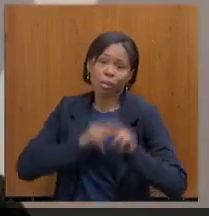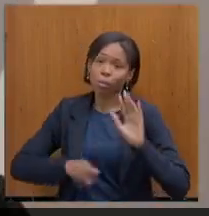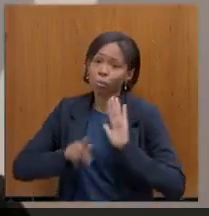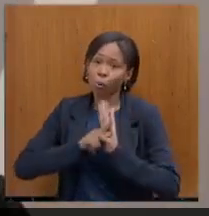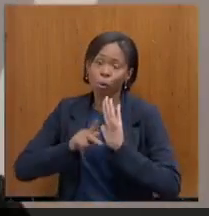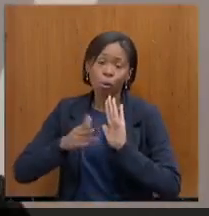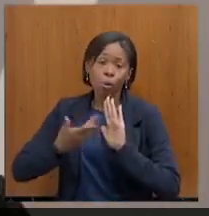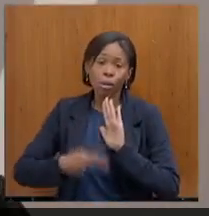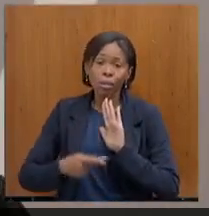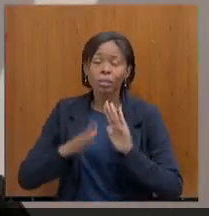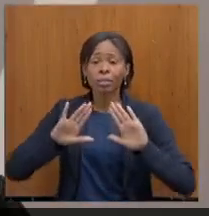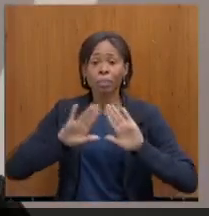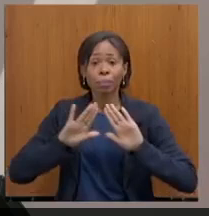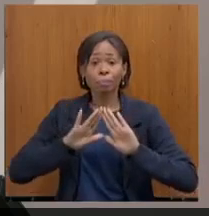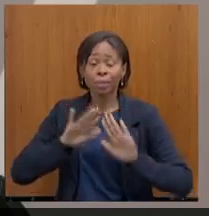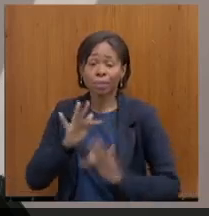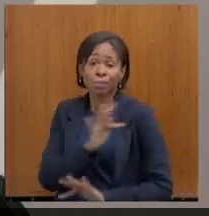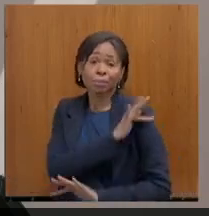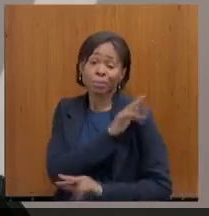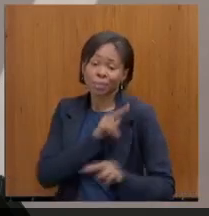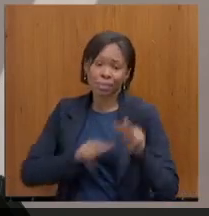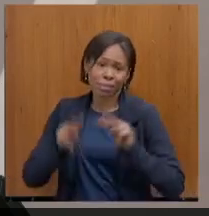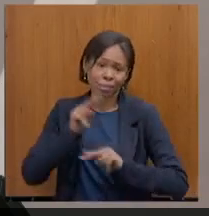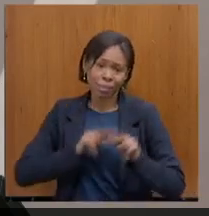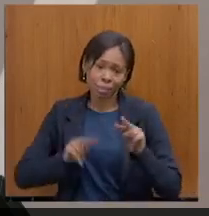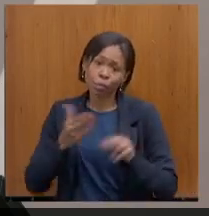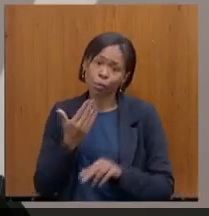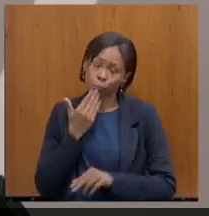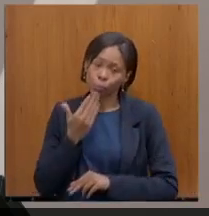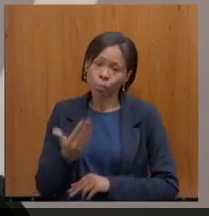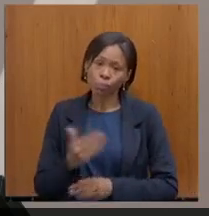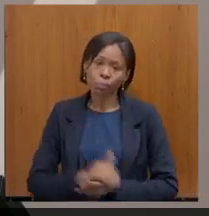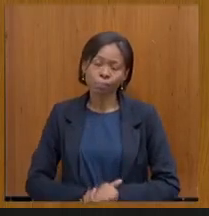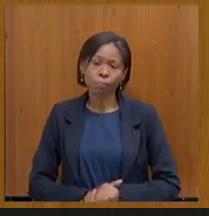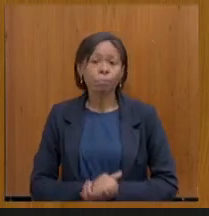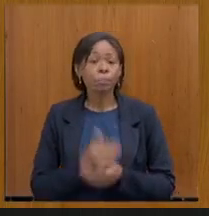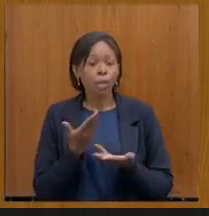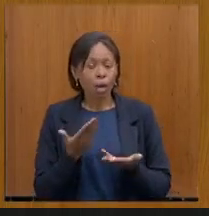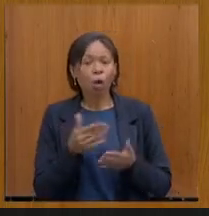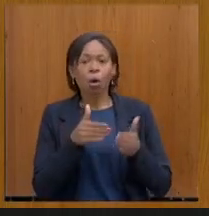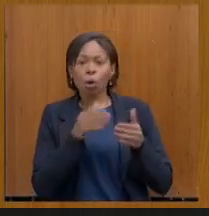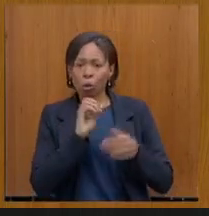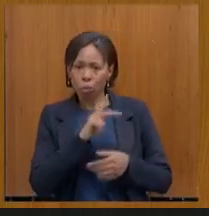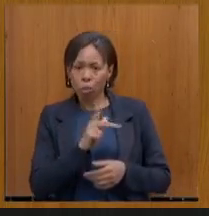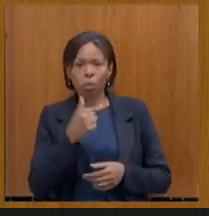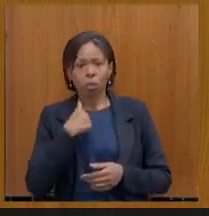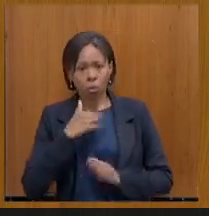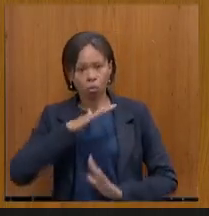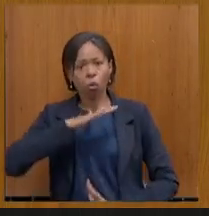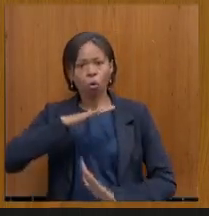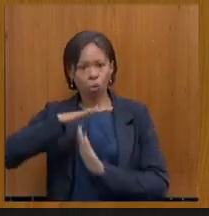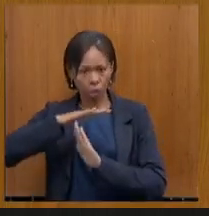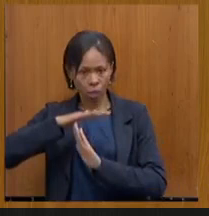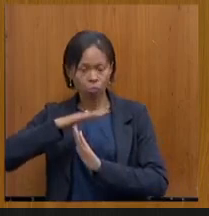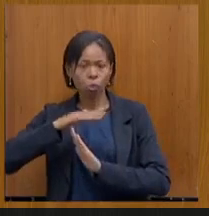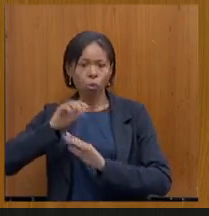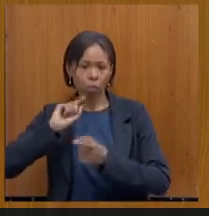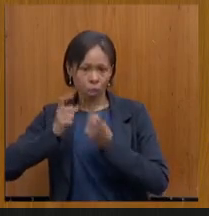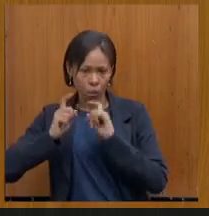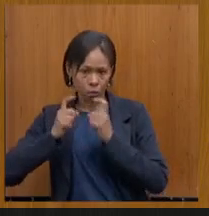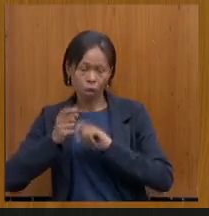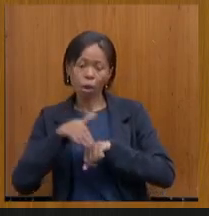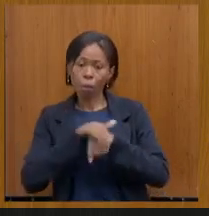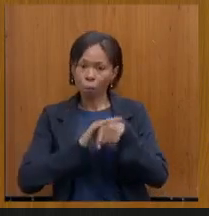Fiscaliza. Eu vou fazer o seguinte... Nós já pedimos isso em outro... Eu vou suspender a reunião para um diálogo